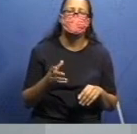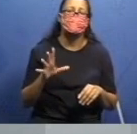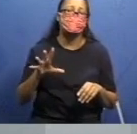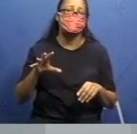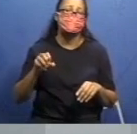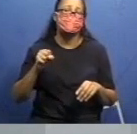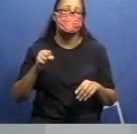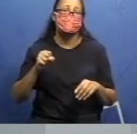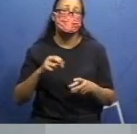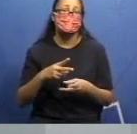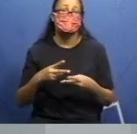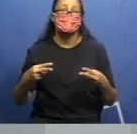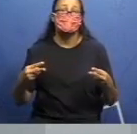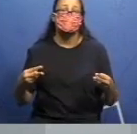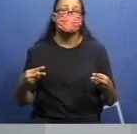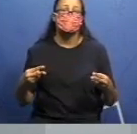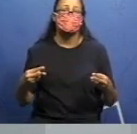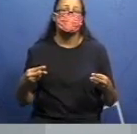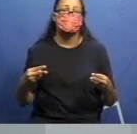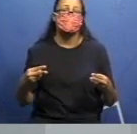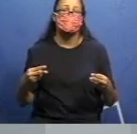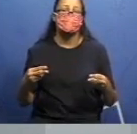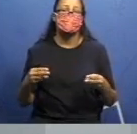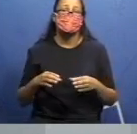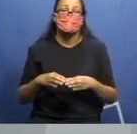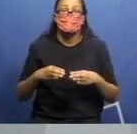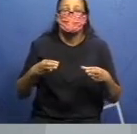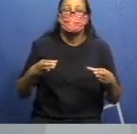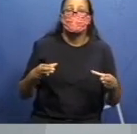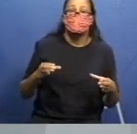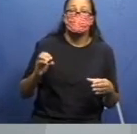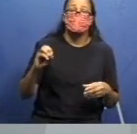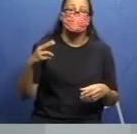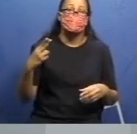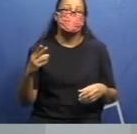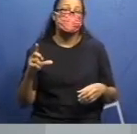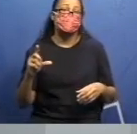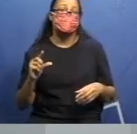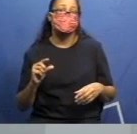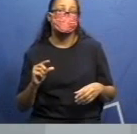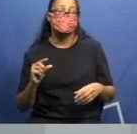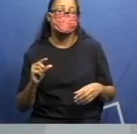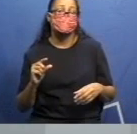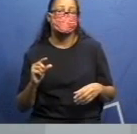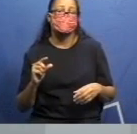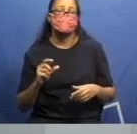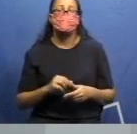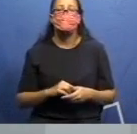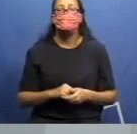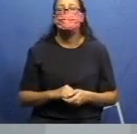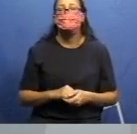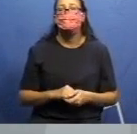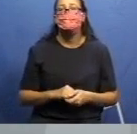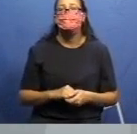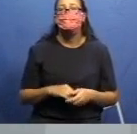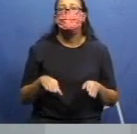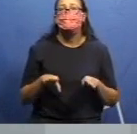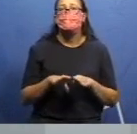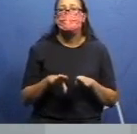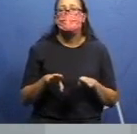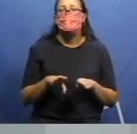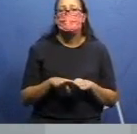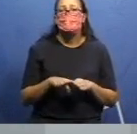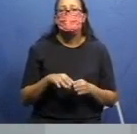não coisas grandes e coisas pequenas. Então, nós vamos utilizar sempre essa habilidade de manipulação. E também o